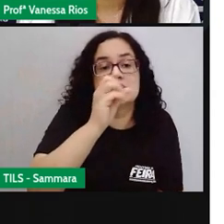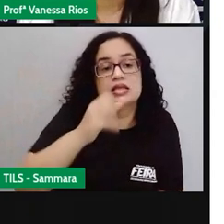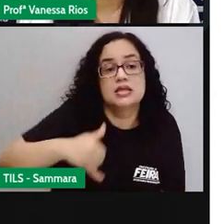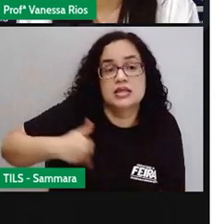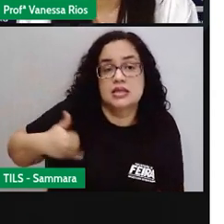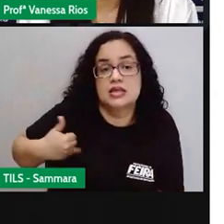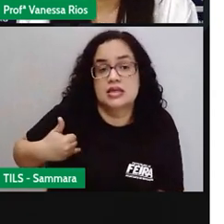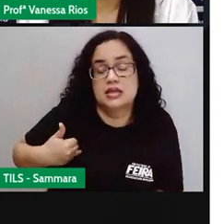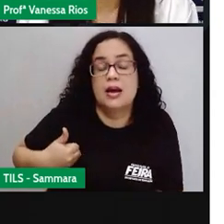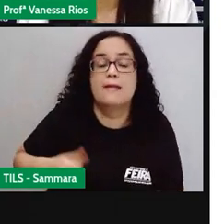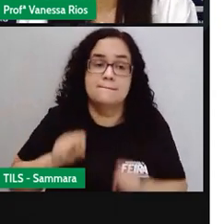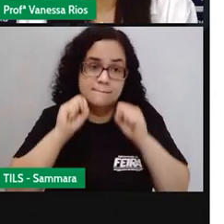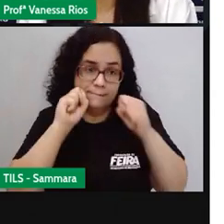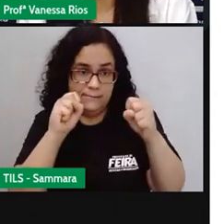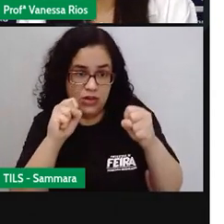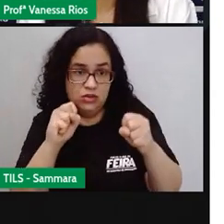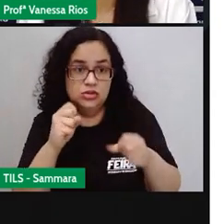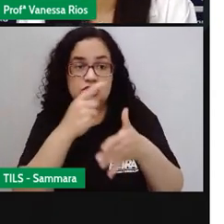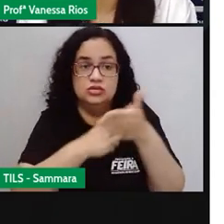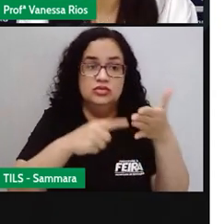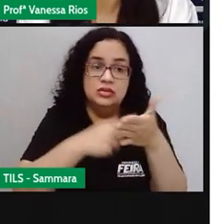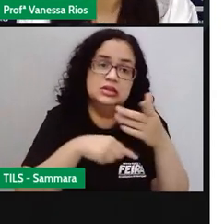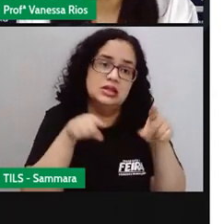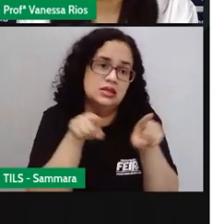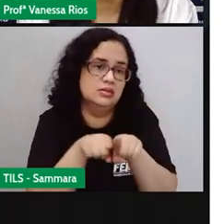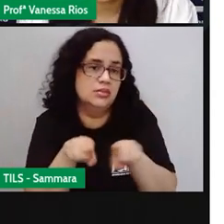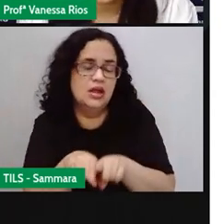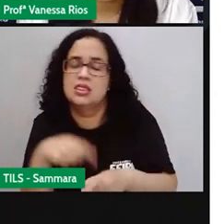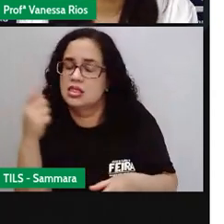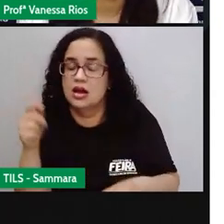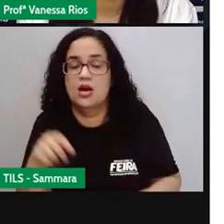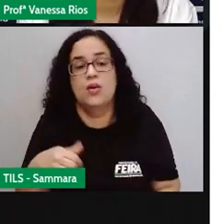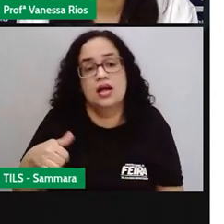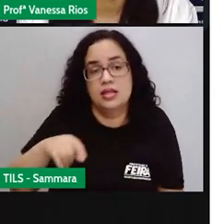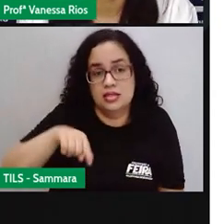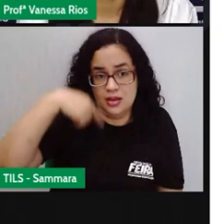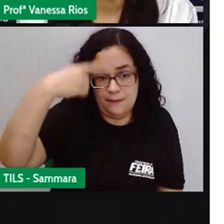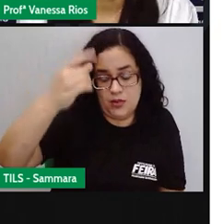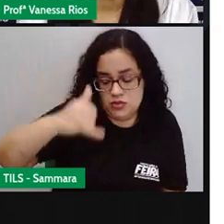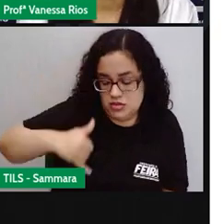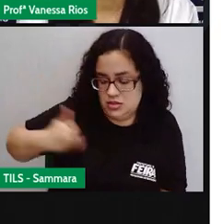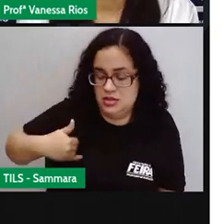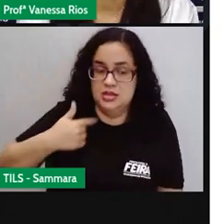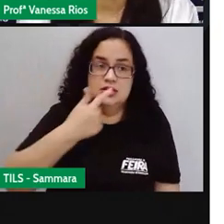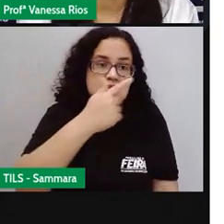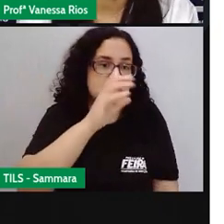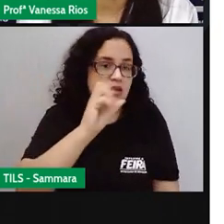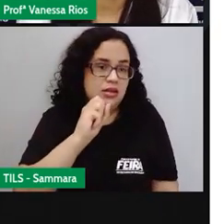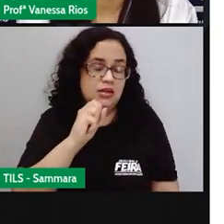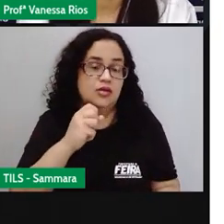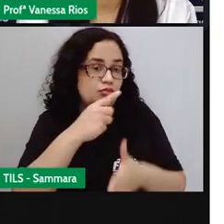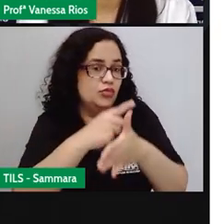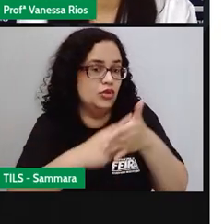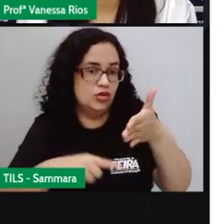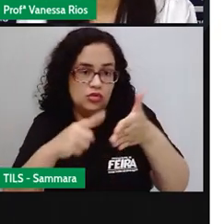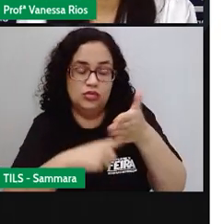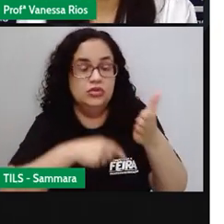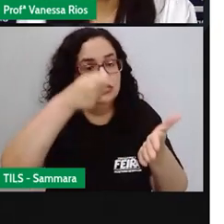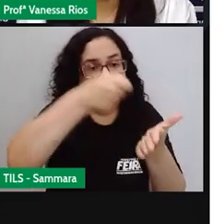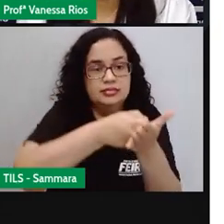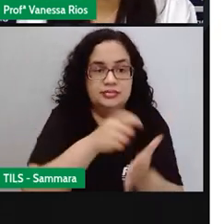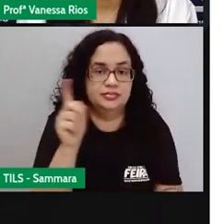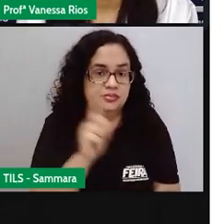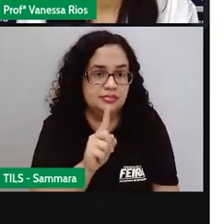A partir de setenta, podem votar também, mas aí o voto já não é obrigatório. E também de dezesseis até